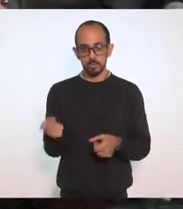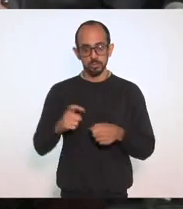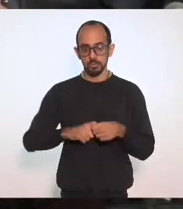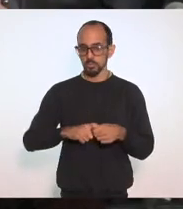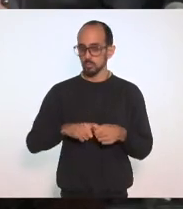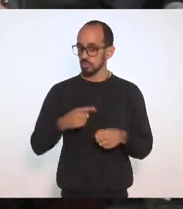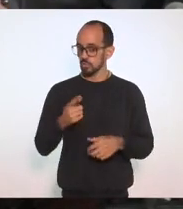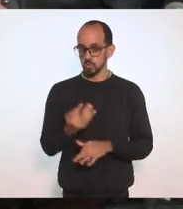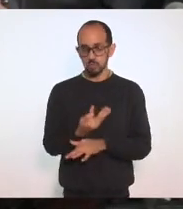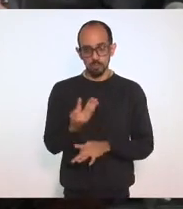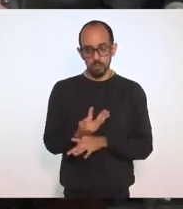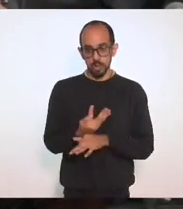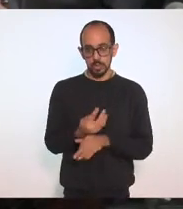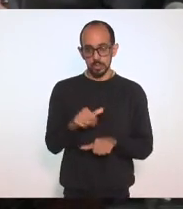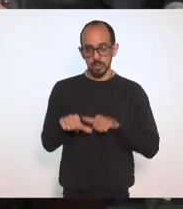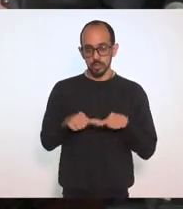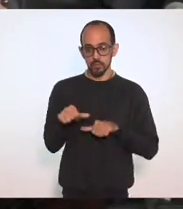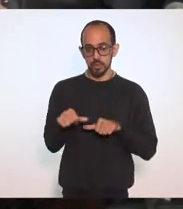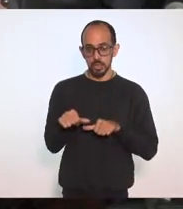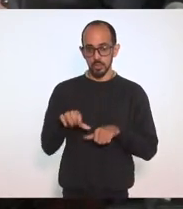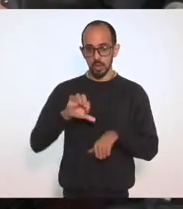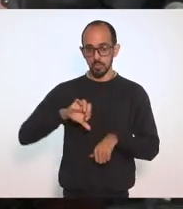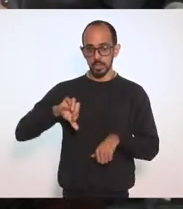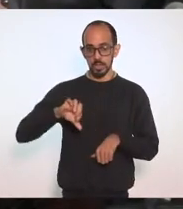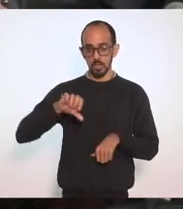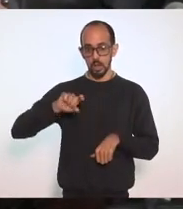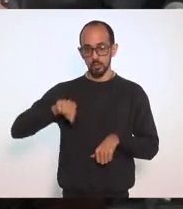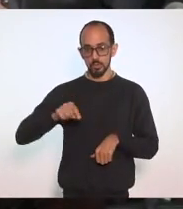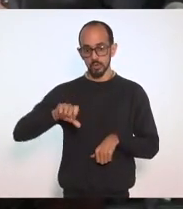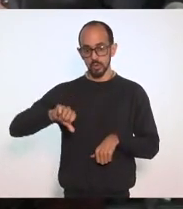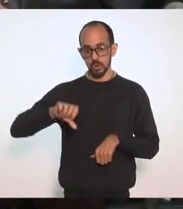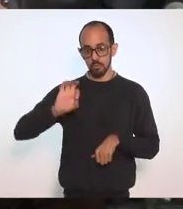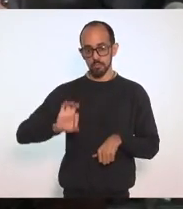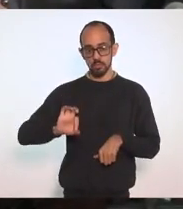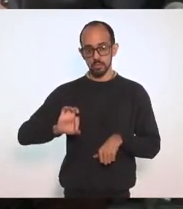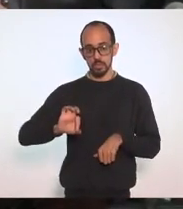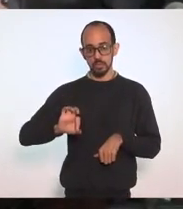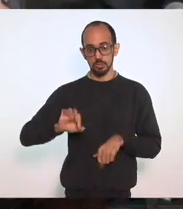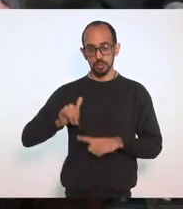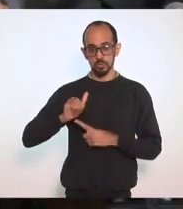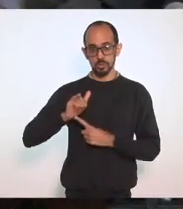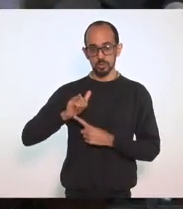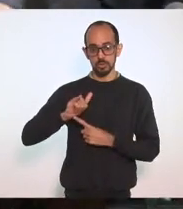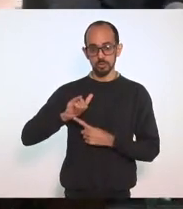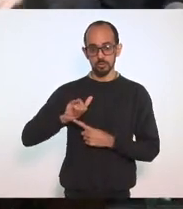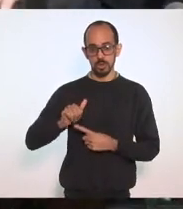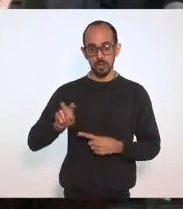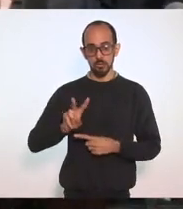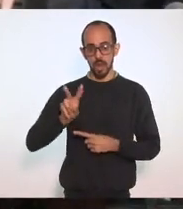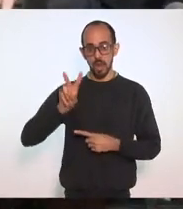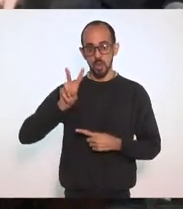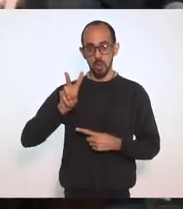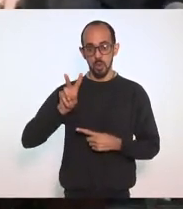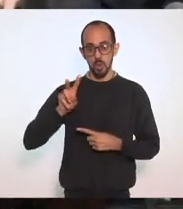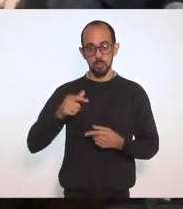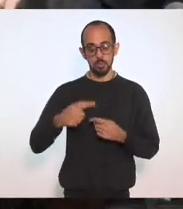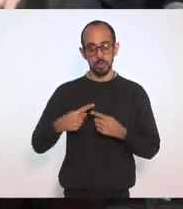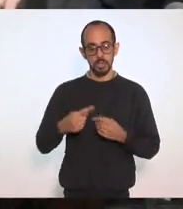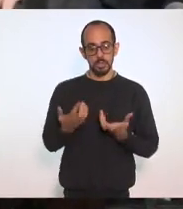Transferiram todos os voos 99,9% para o Santos Dumont para valorizar a concessão, porque eles querem vender.